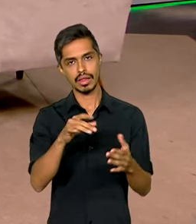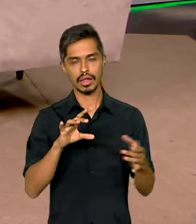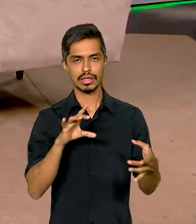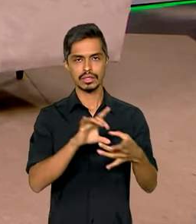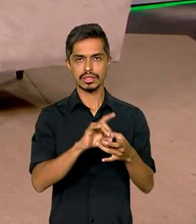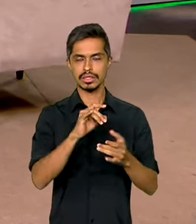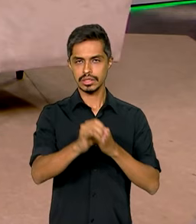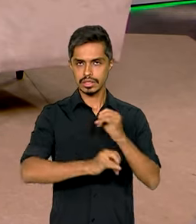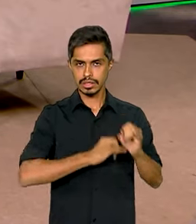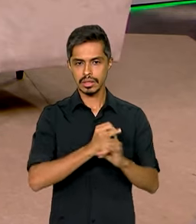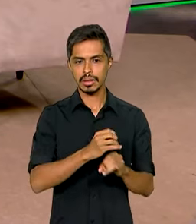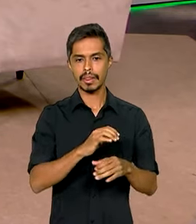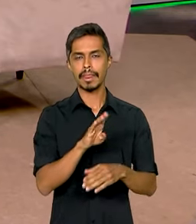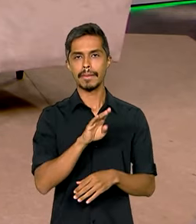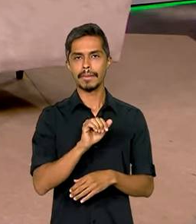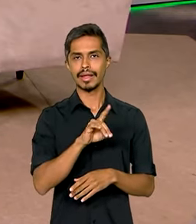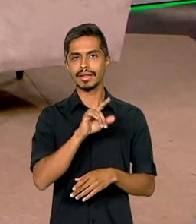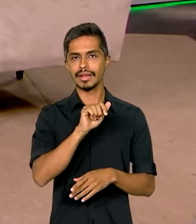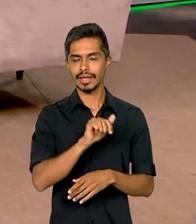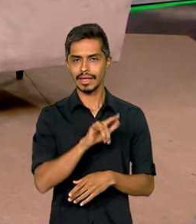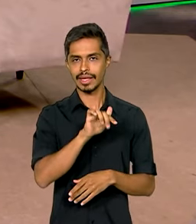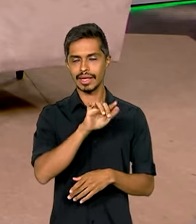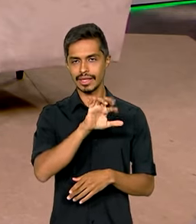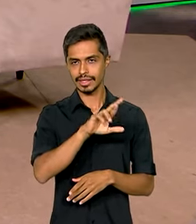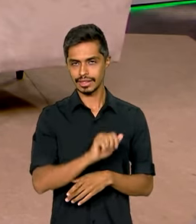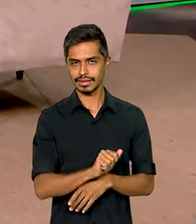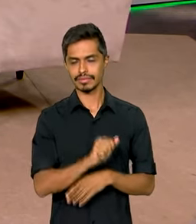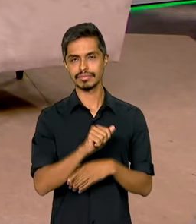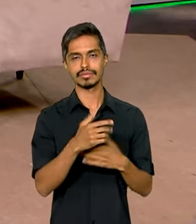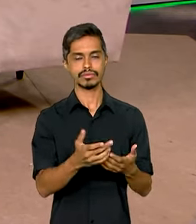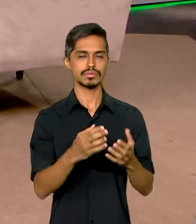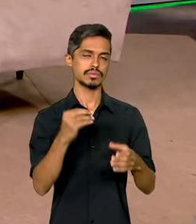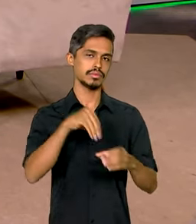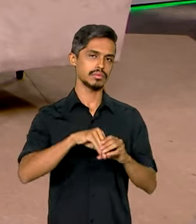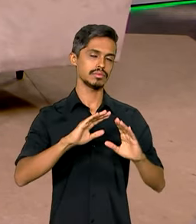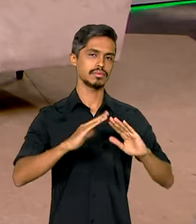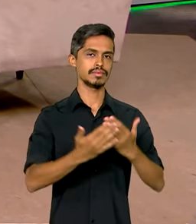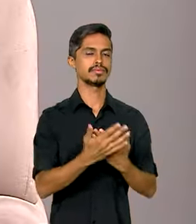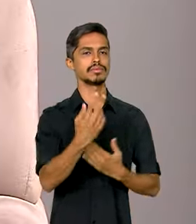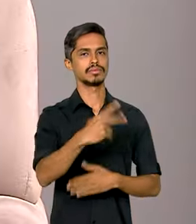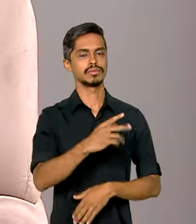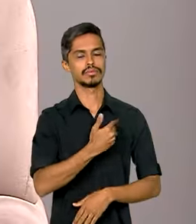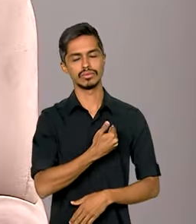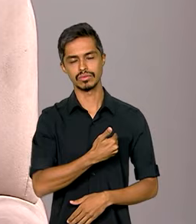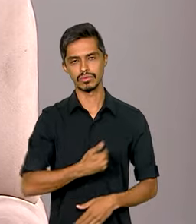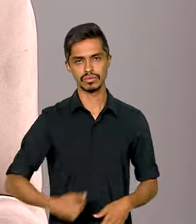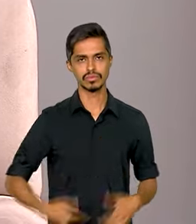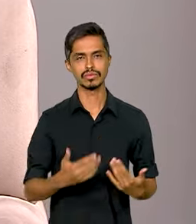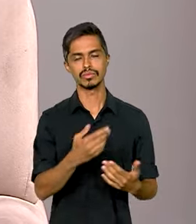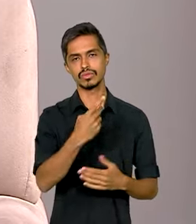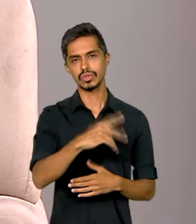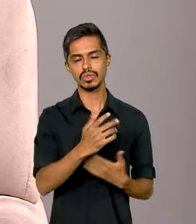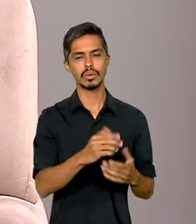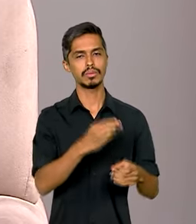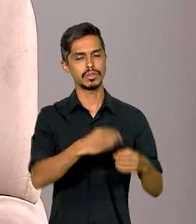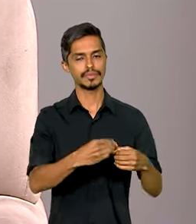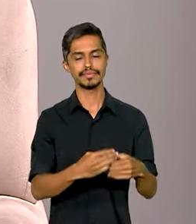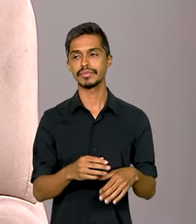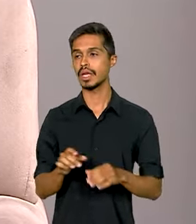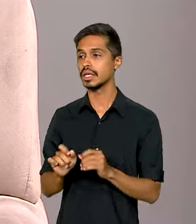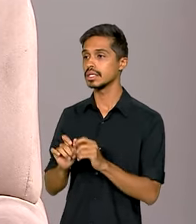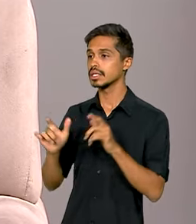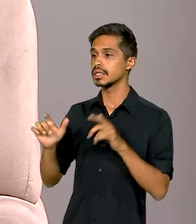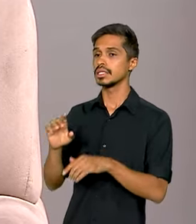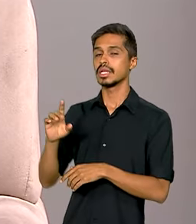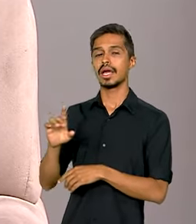conectividade, essa internet banda larga nas escolas públicas dos seus municípios. Perfeito. Ministro, expansão da TV digital está